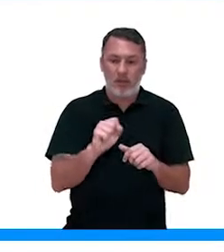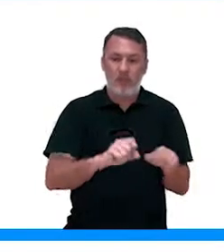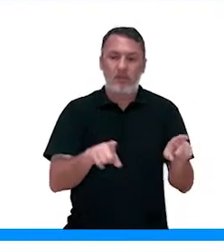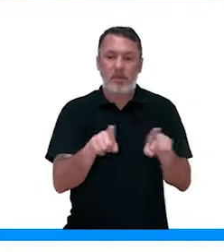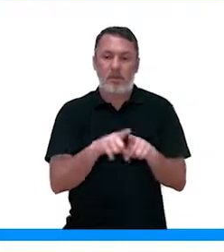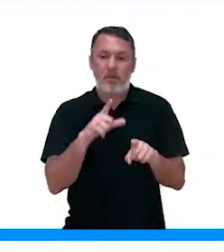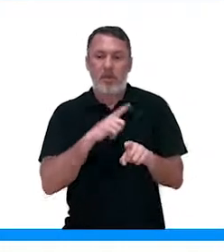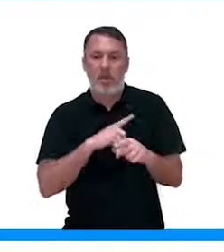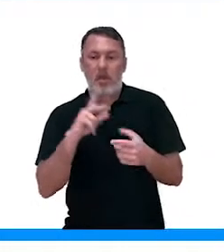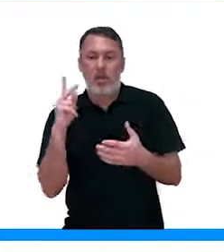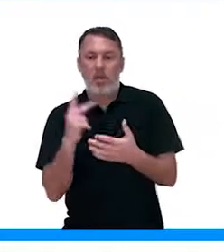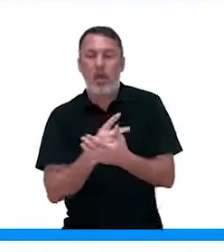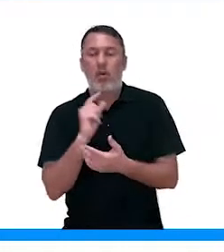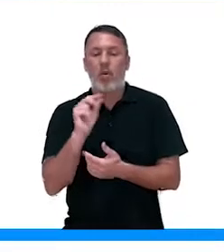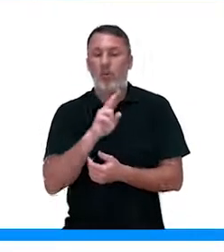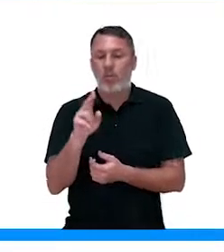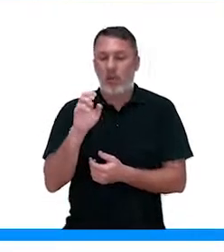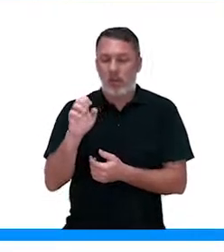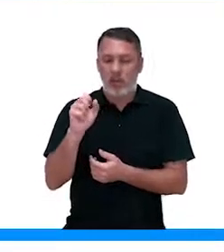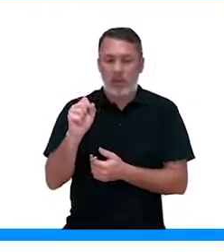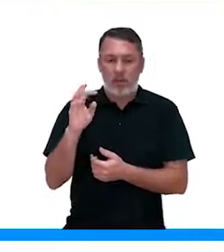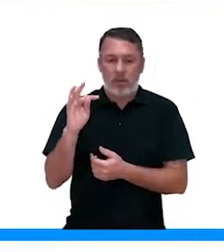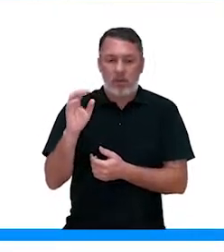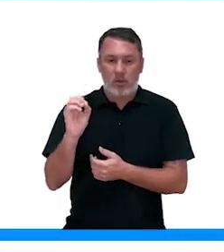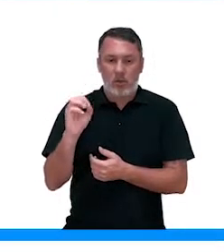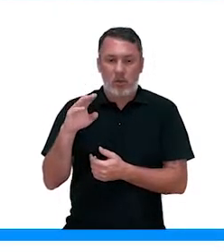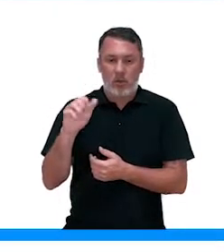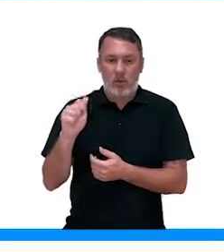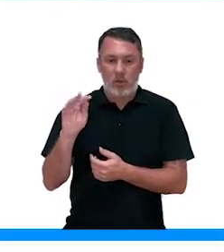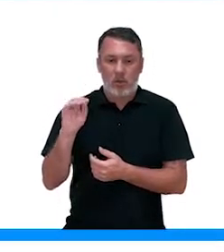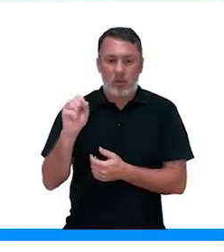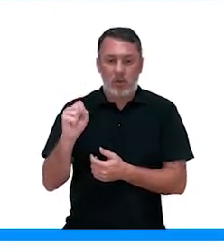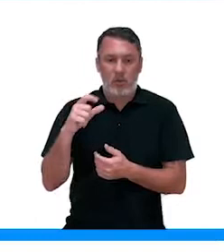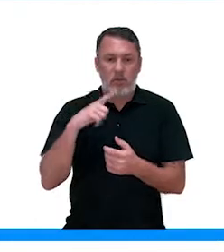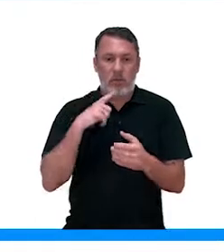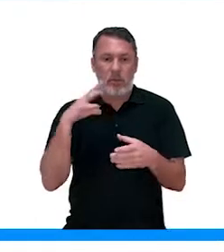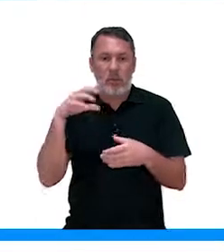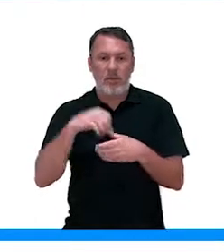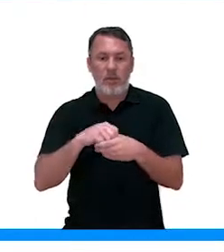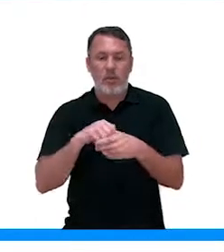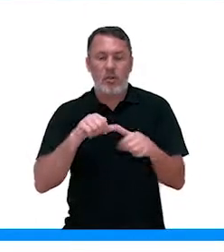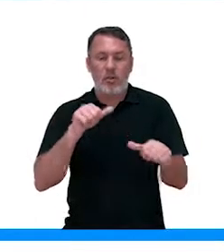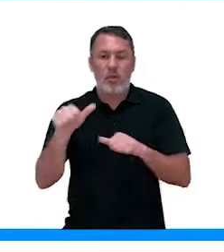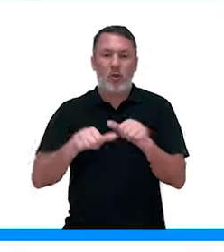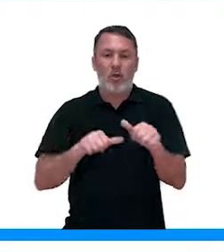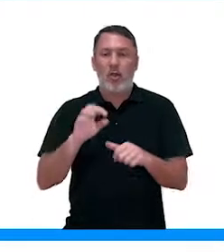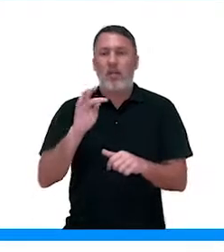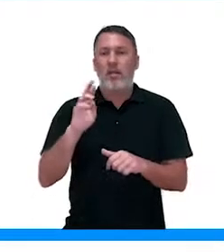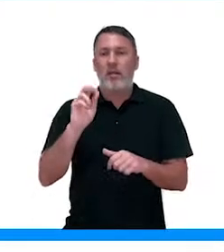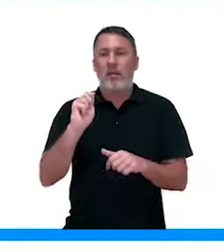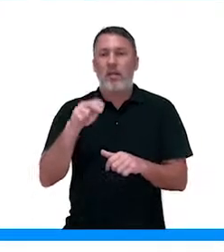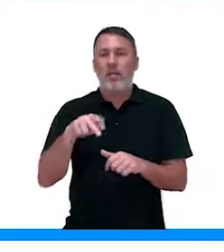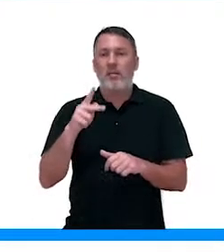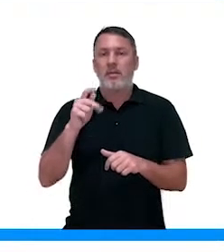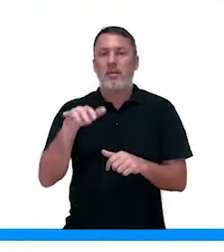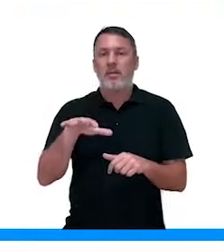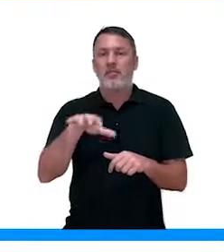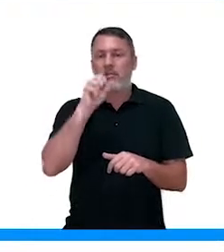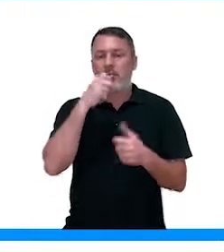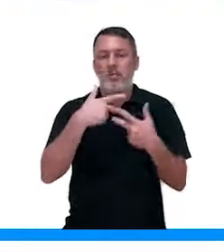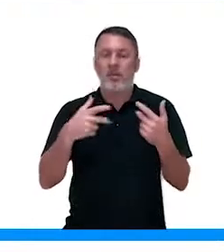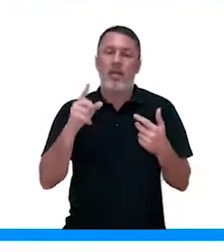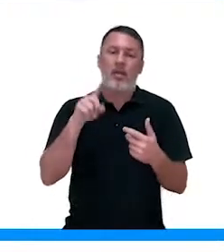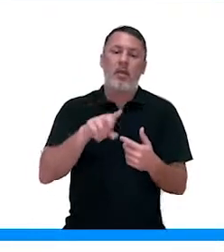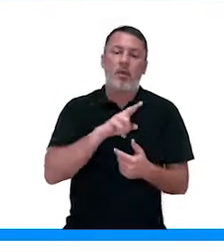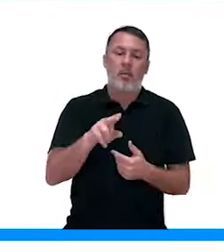E tem aquela que acontece quando os estômatos estão abertos e a cutícula também está realizando transpiração, que aí a gente vai chamar